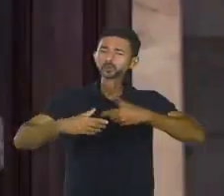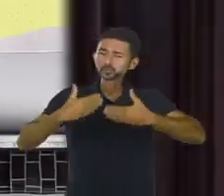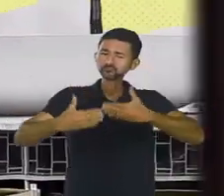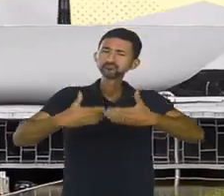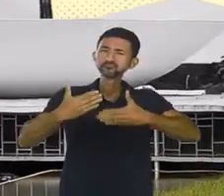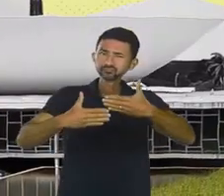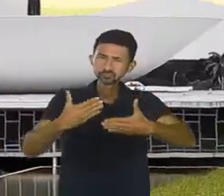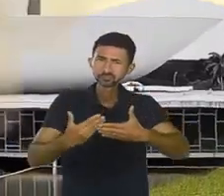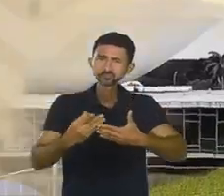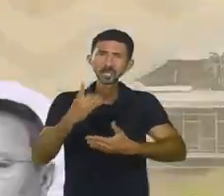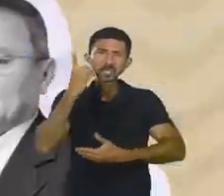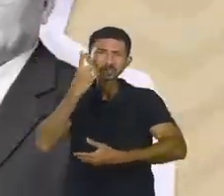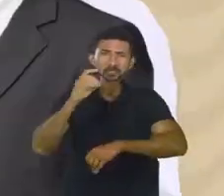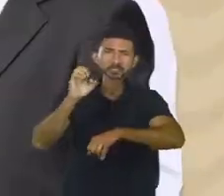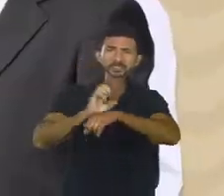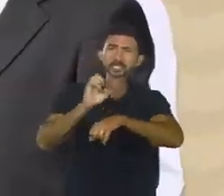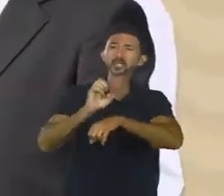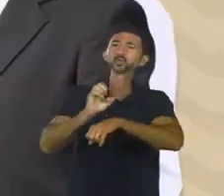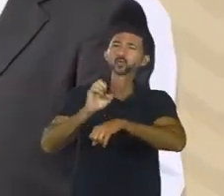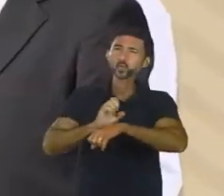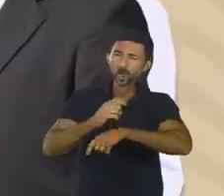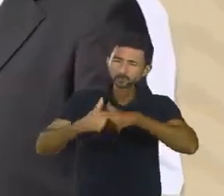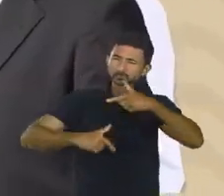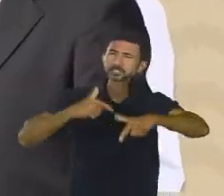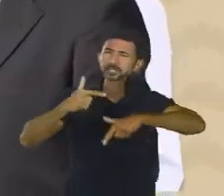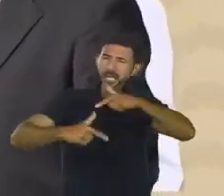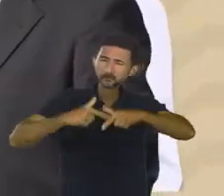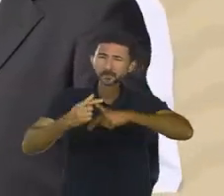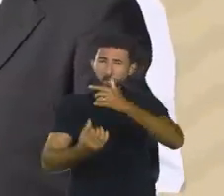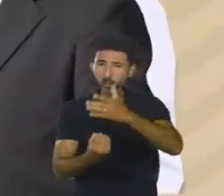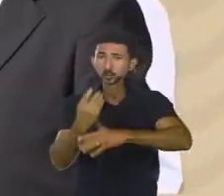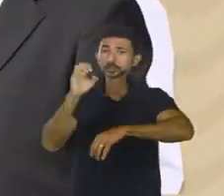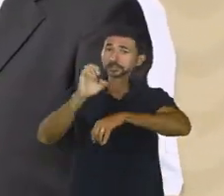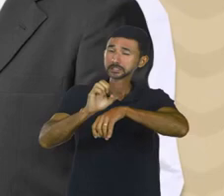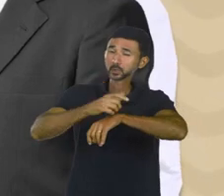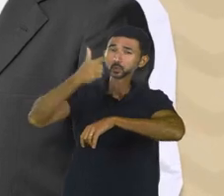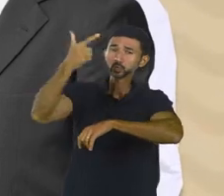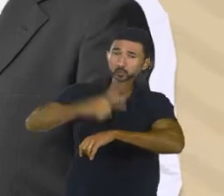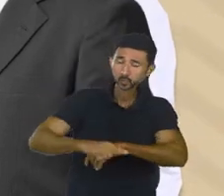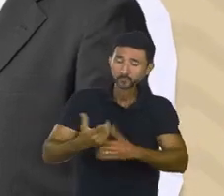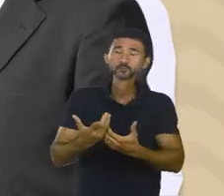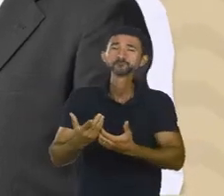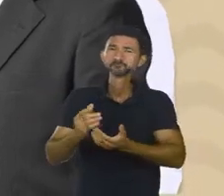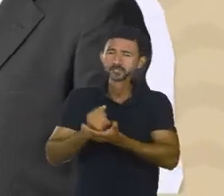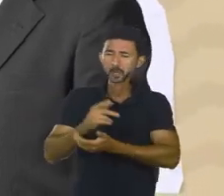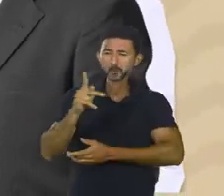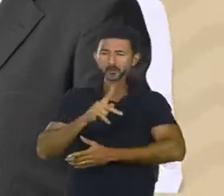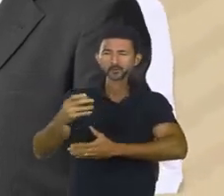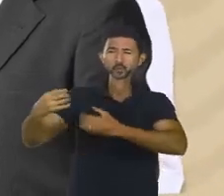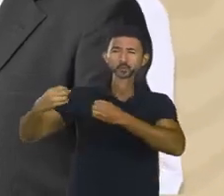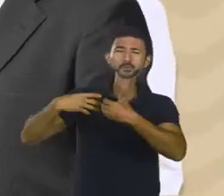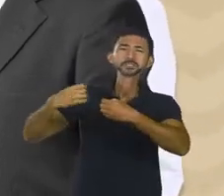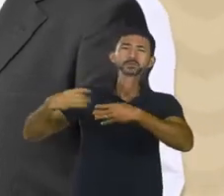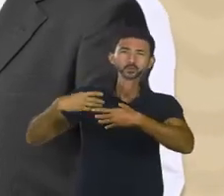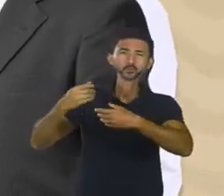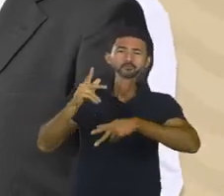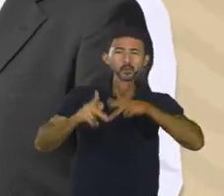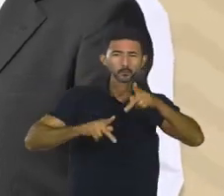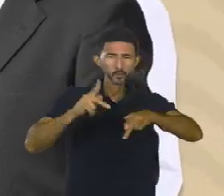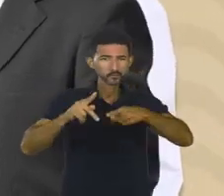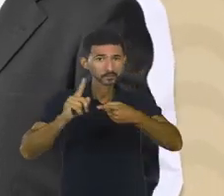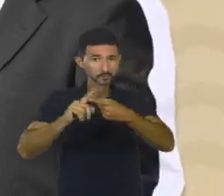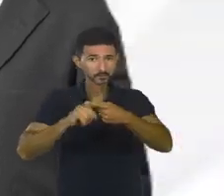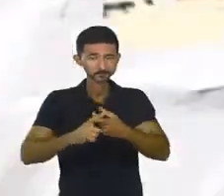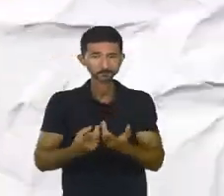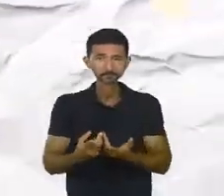entrou na política e não parou mais. Se elegeu deputado estadual ao lado de Almir Gabriel e ajudou a reconstruir o Pará. Ele chamava Almir de professor, porque Almir